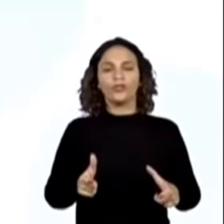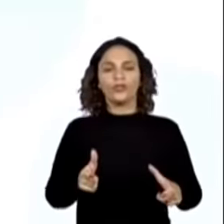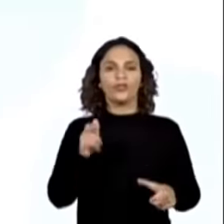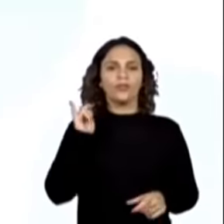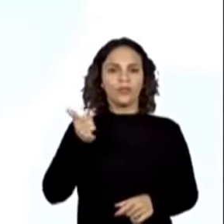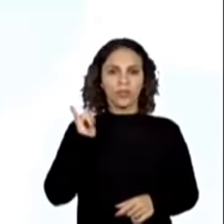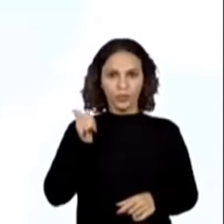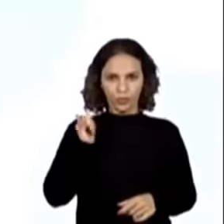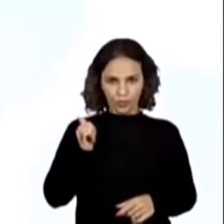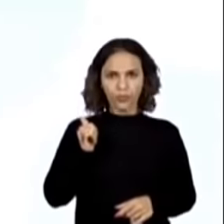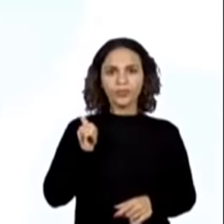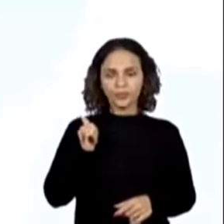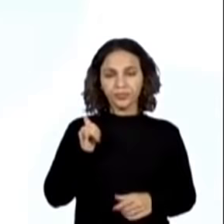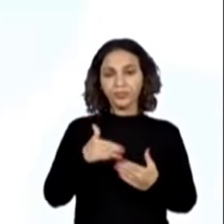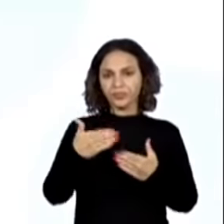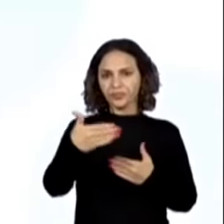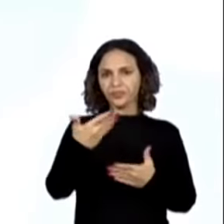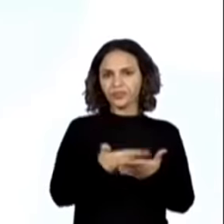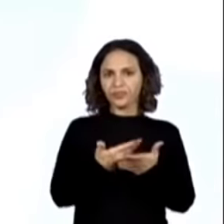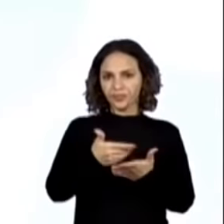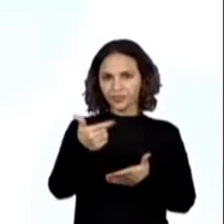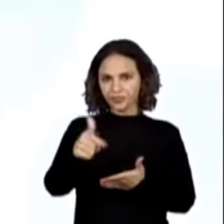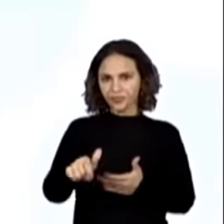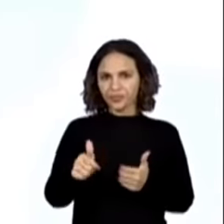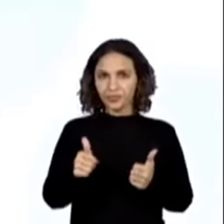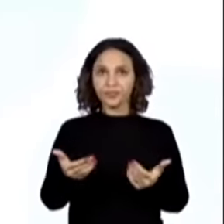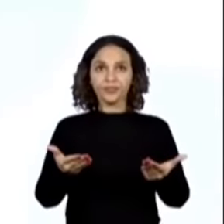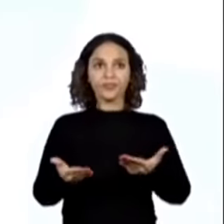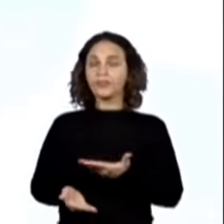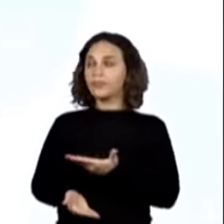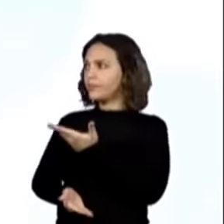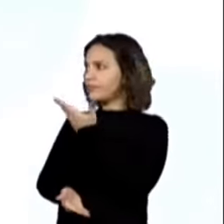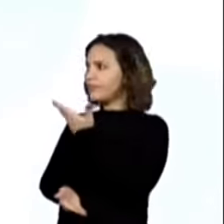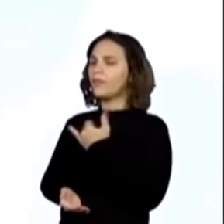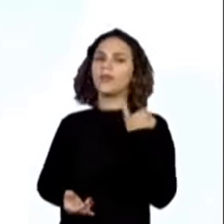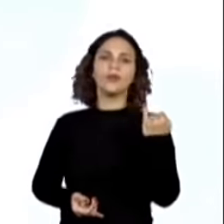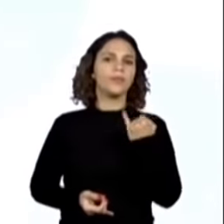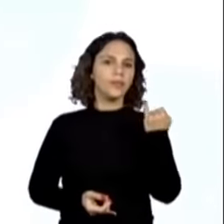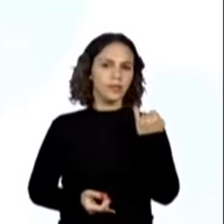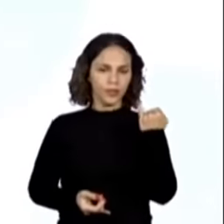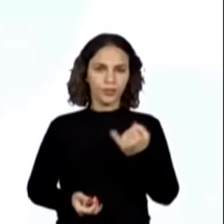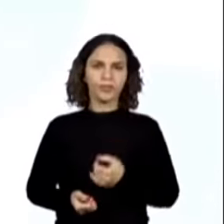voltar nas próximas aulas. Mas essa aqui é importantíssima.